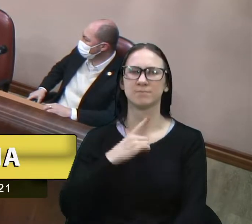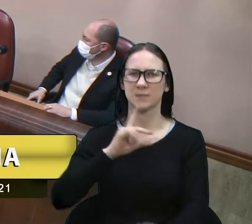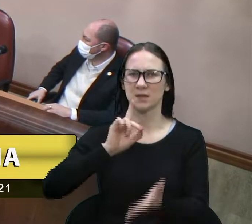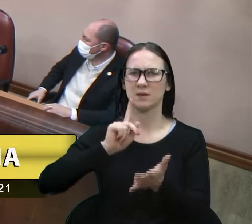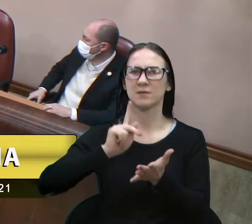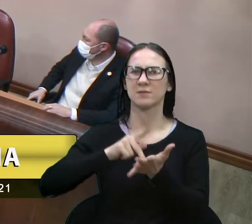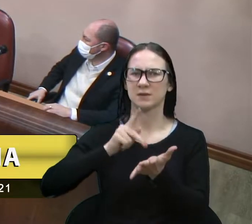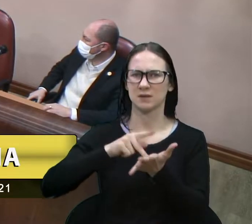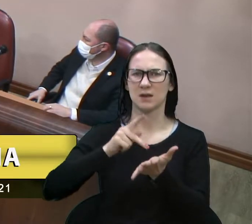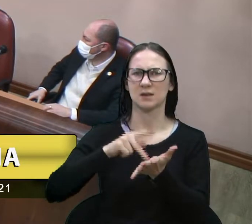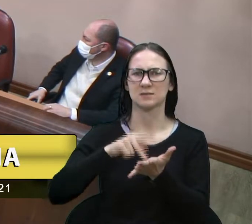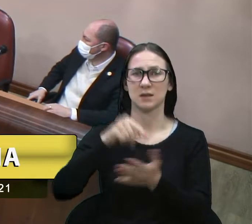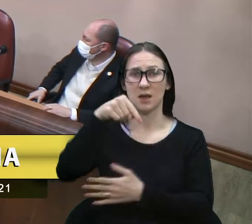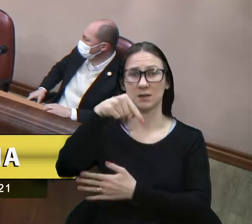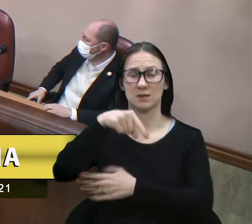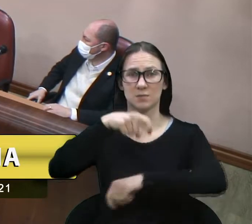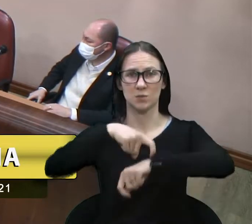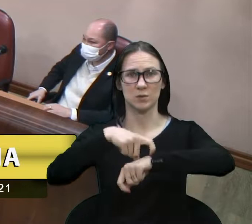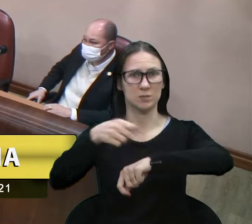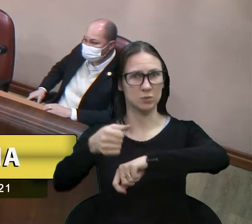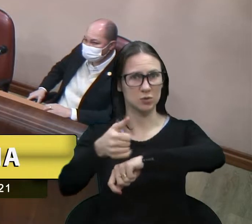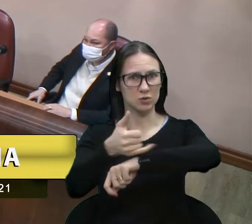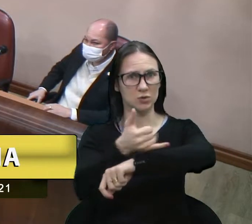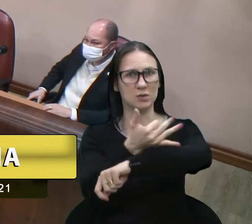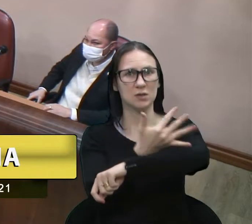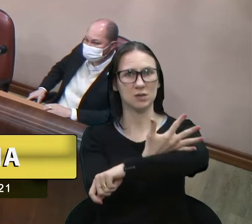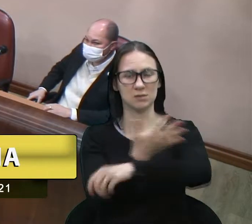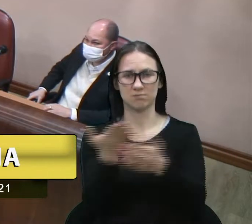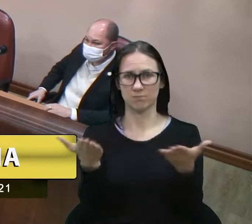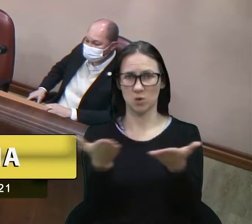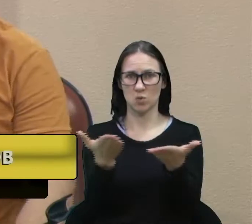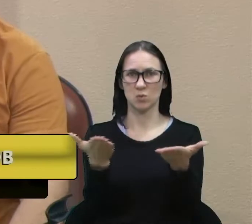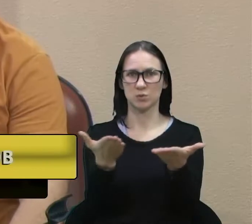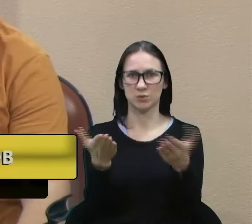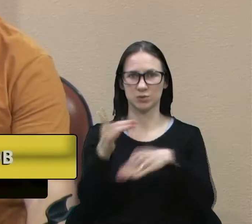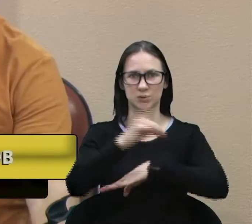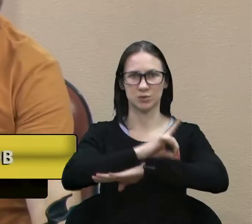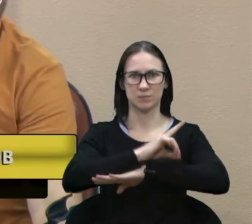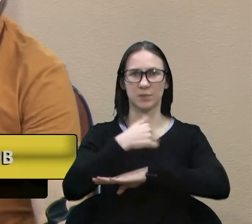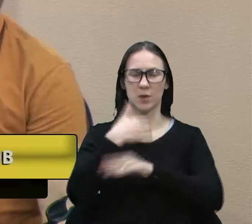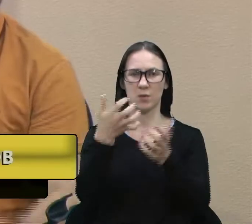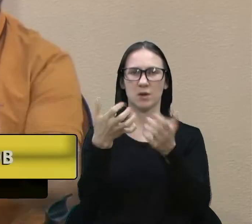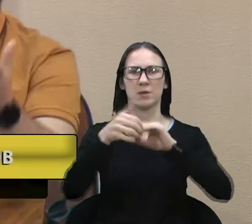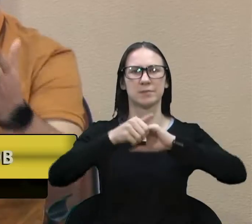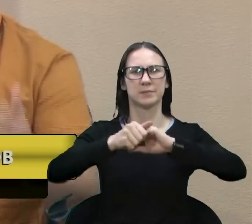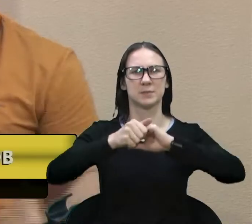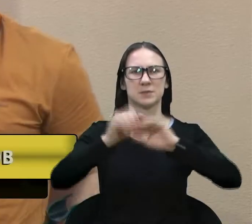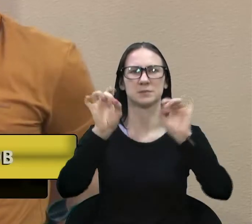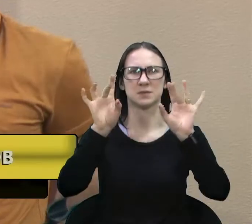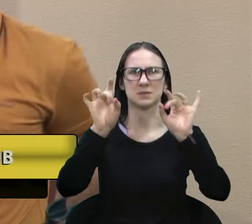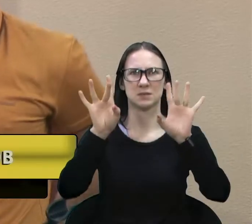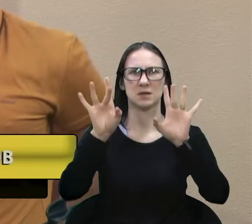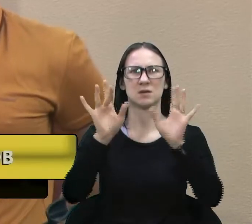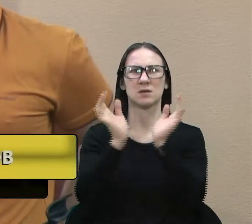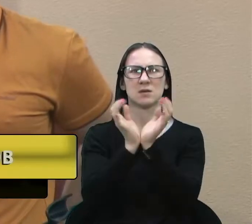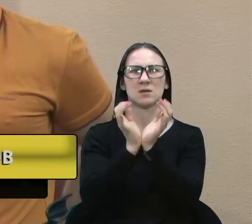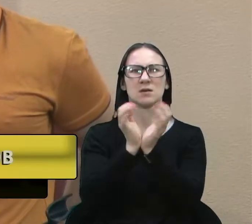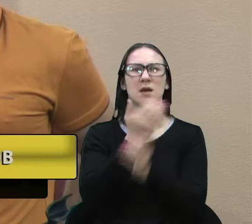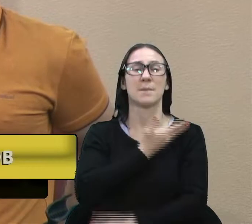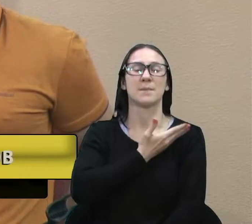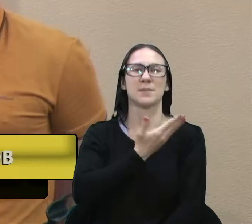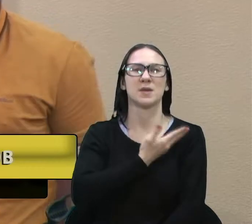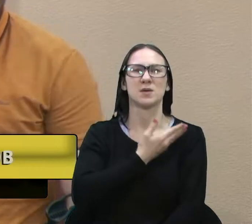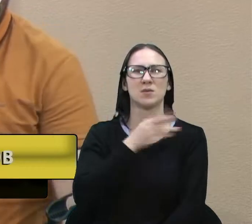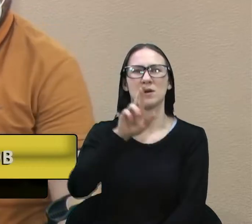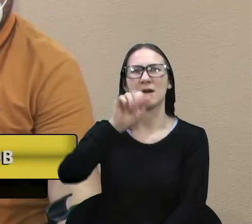emocionantes do senhor aqui nessa casa, o dia de hoje. E quero fazer uma saudação especial ao meu amigo Rafa Gubert, a